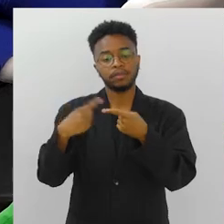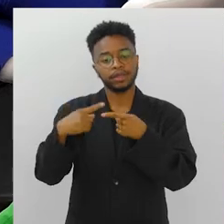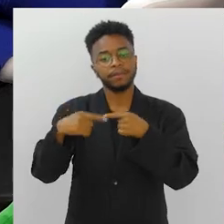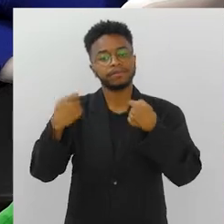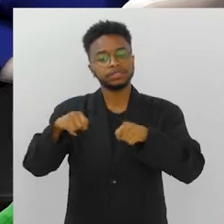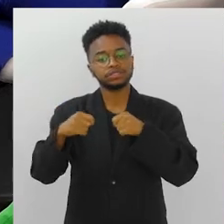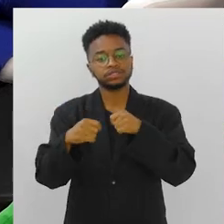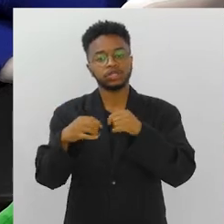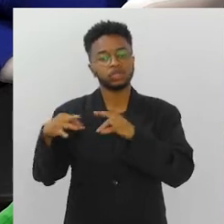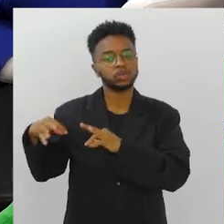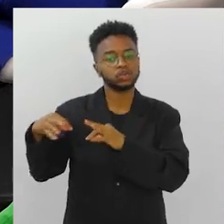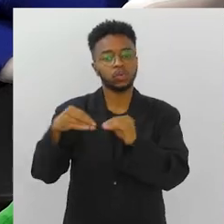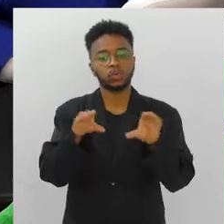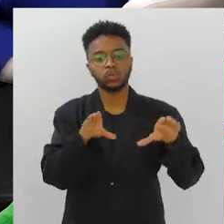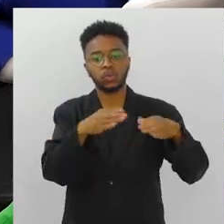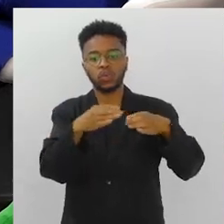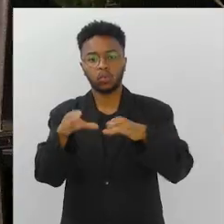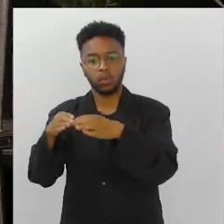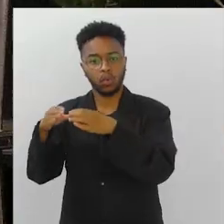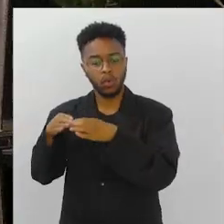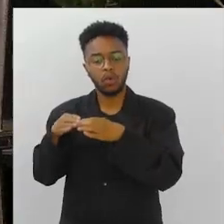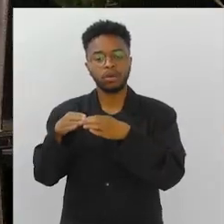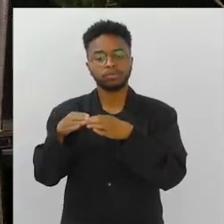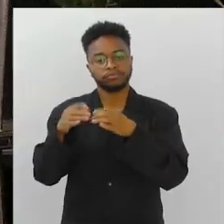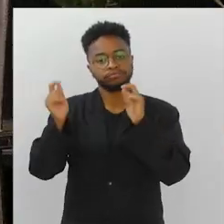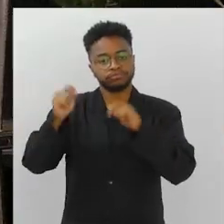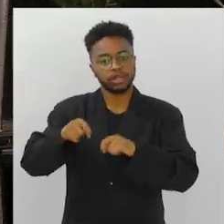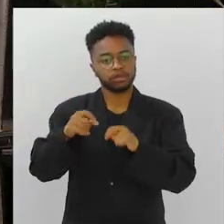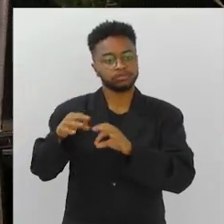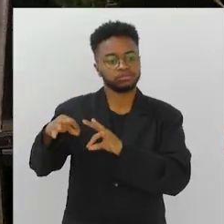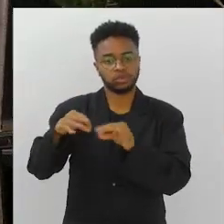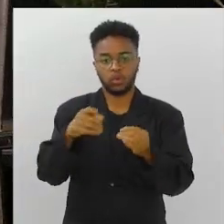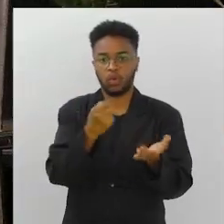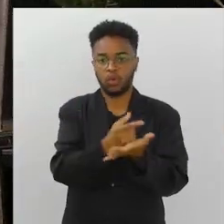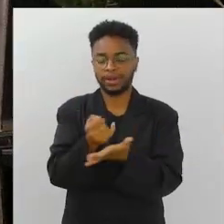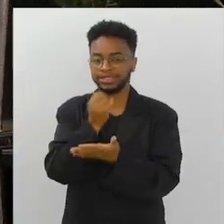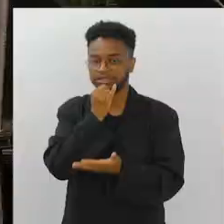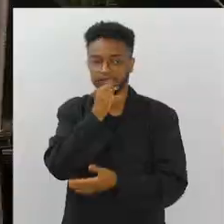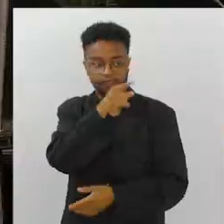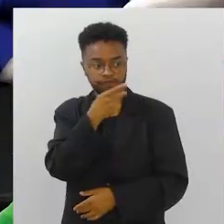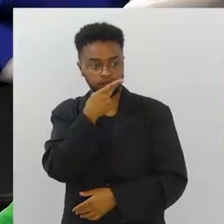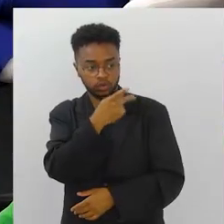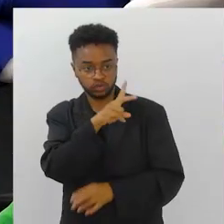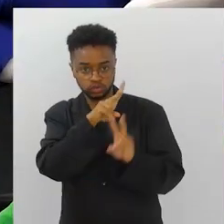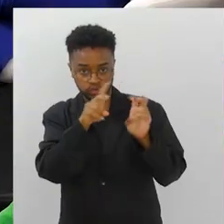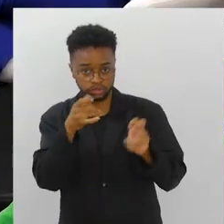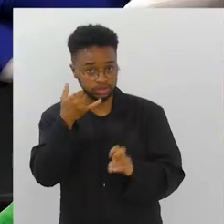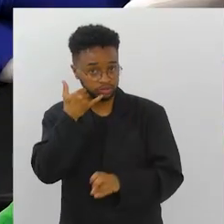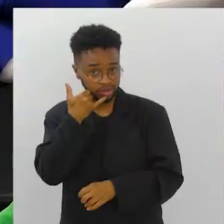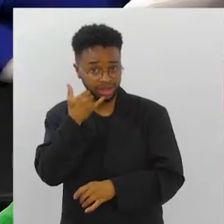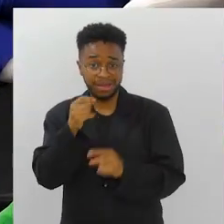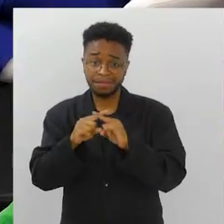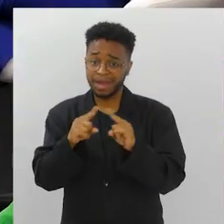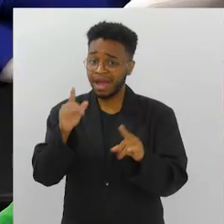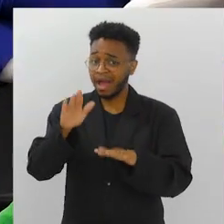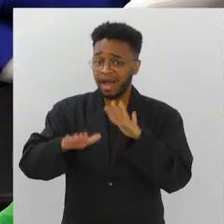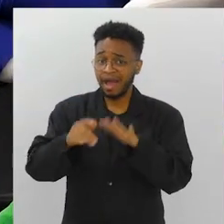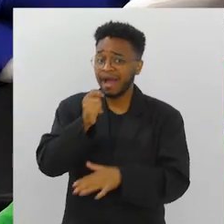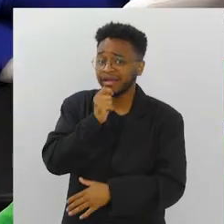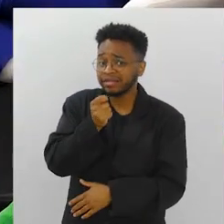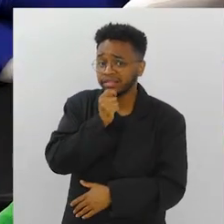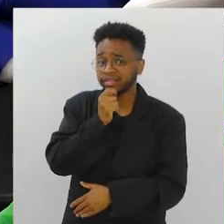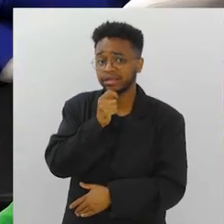é preciso alcançar a todos. A tecnologia tem que ser ainda mais acessível. O celular, por exemplo, que o Bássio falava, ainda é uma realidade